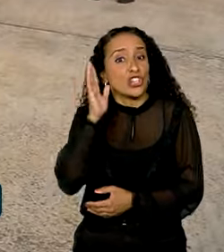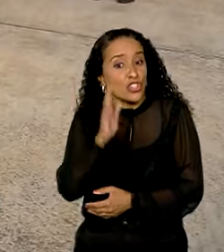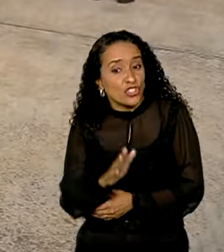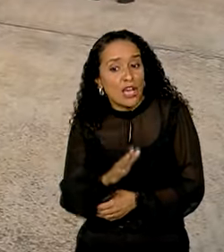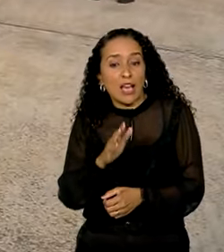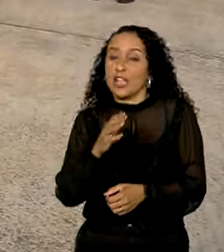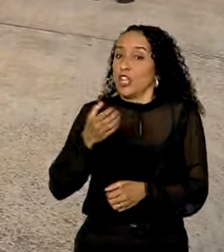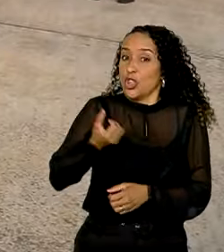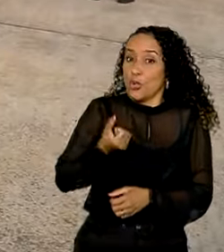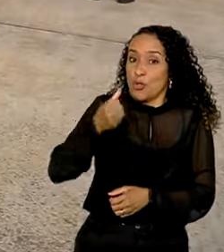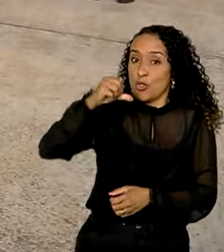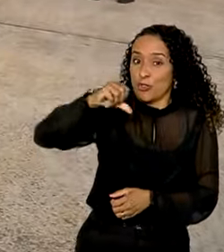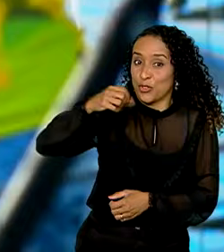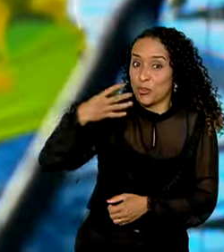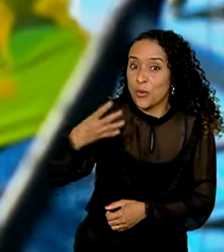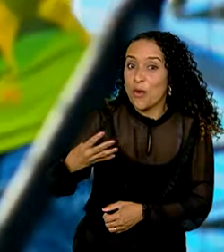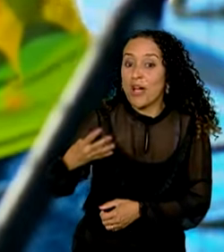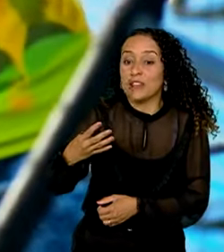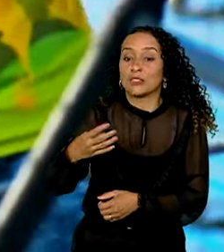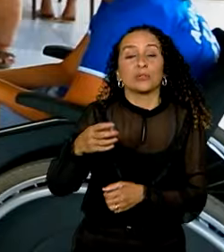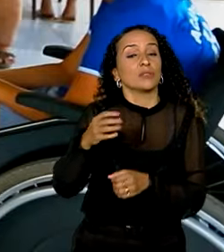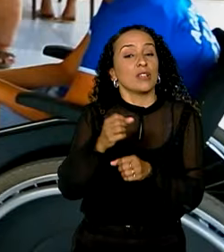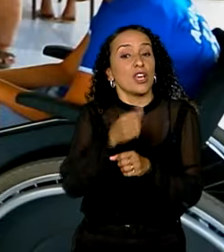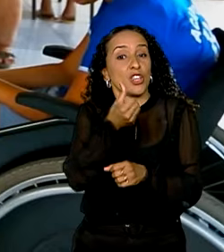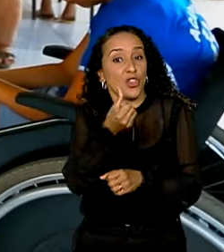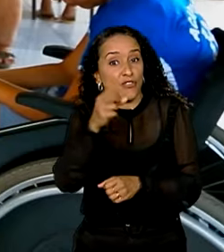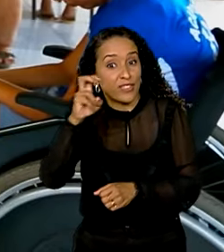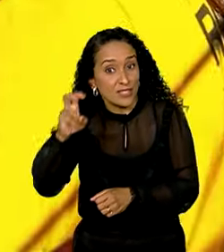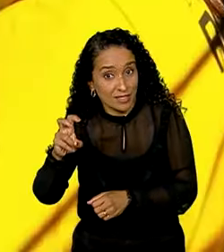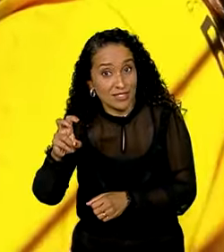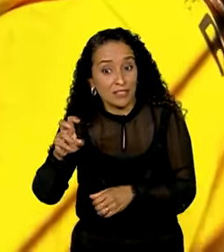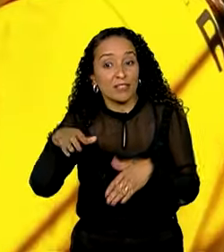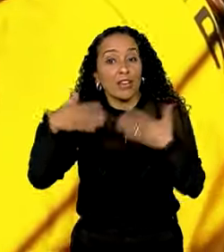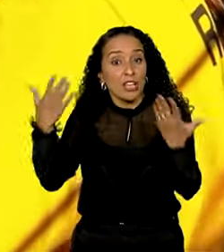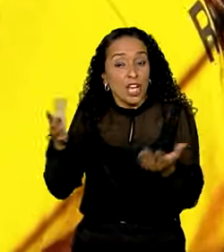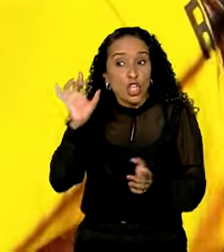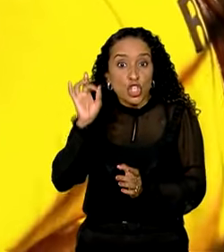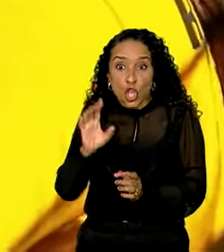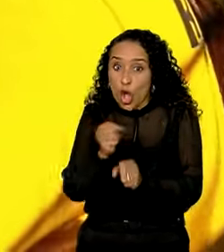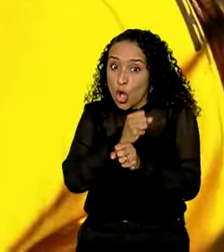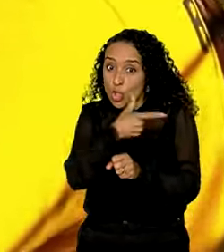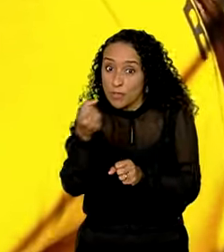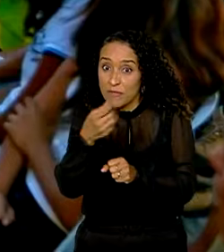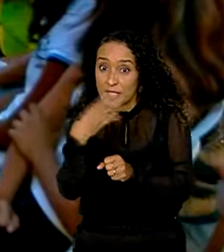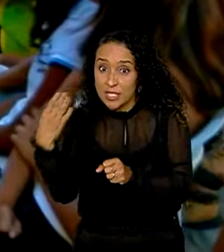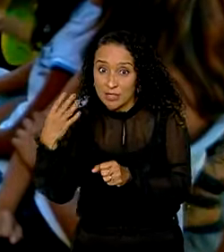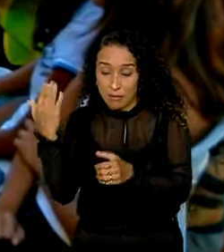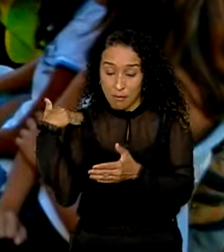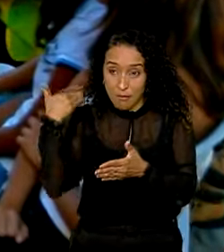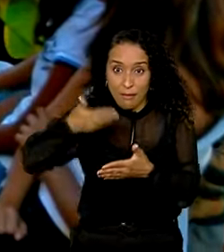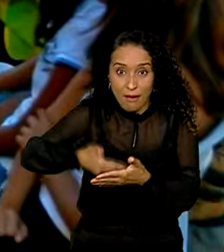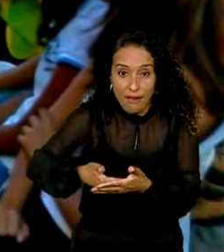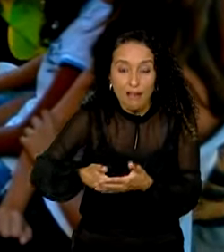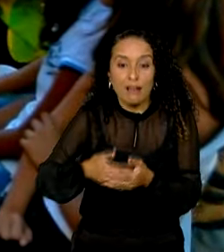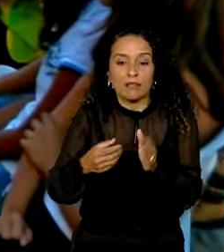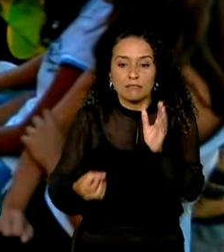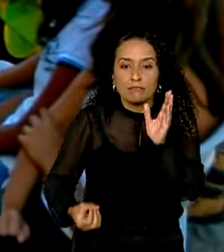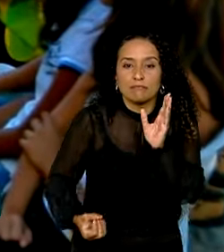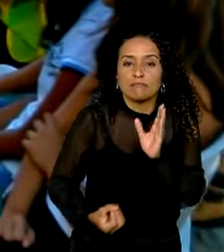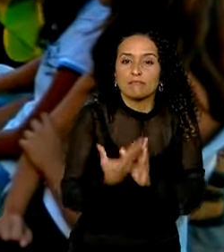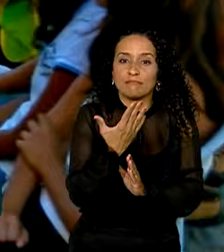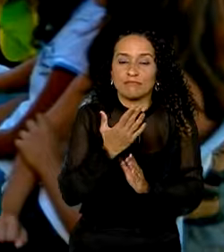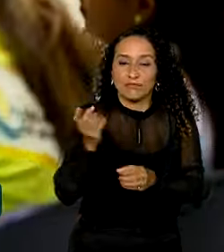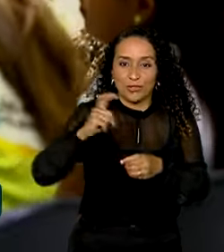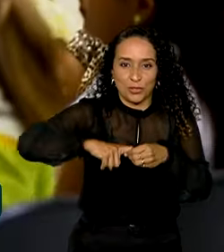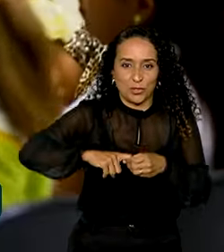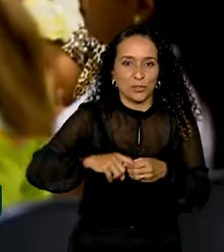as de números 94 e 95. E isso falando só de 2005 pra cá, quando o projeto foi retomado.